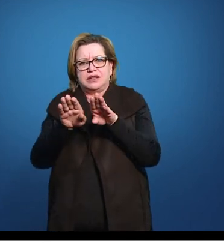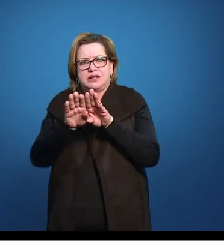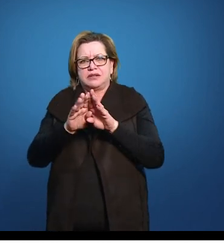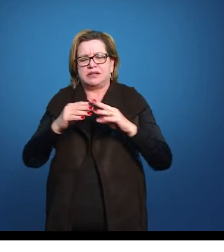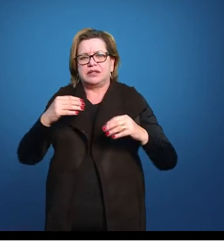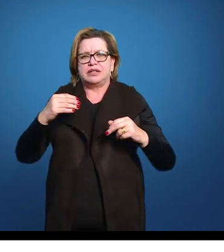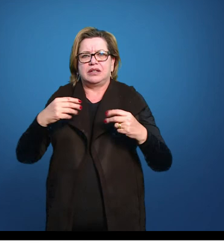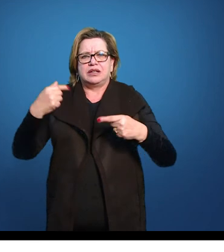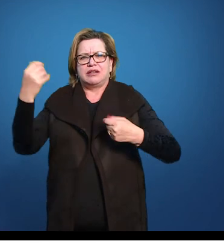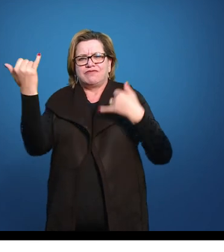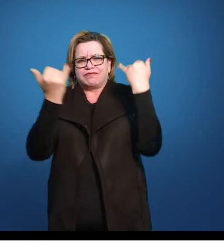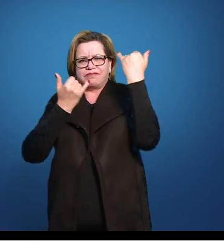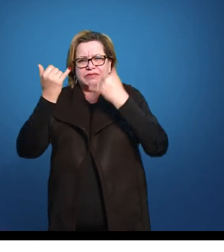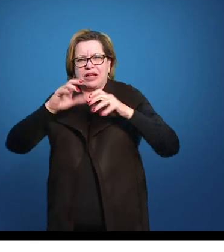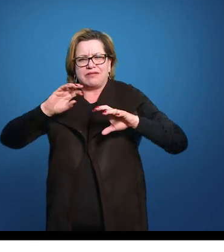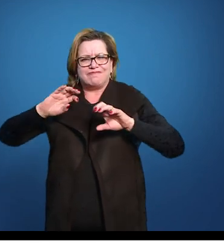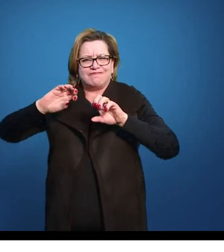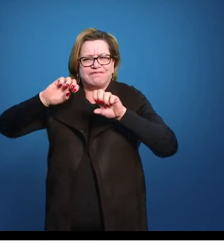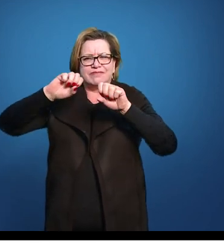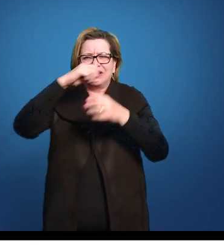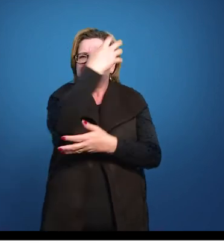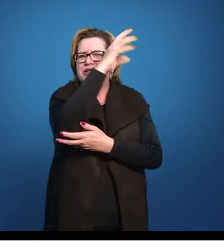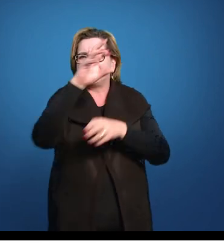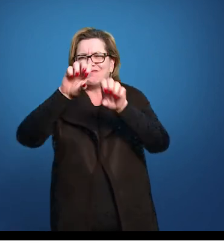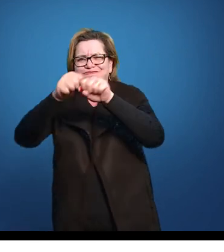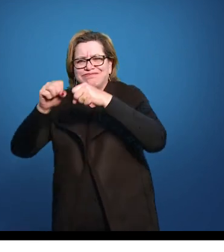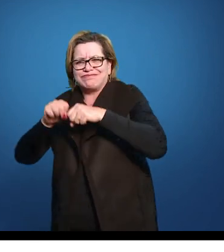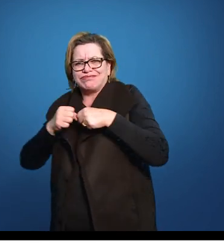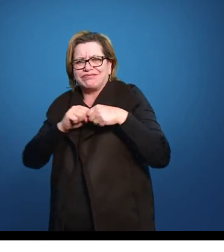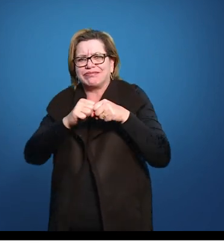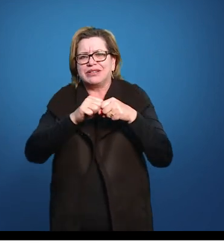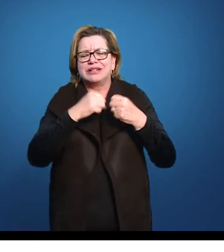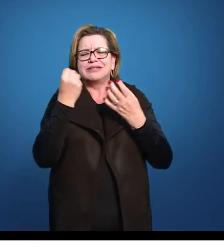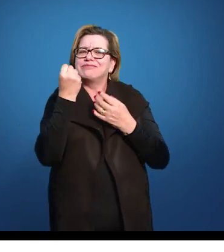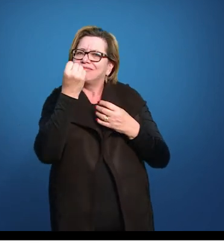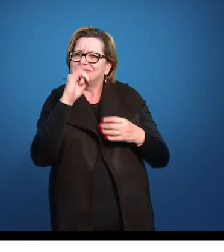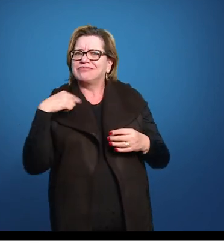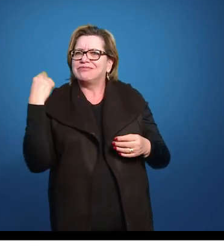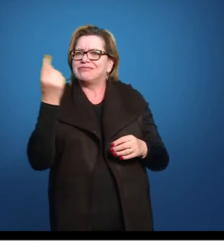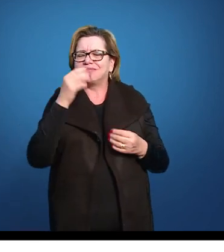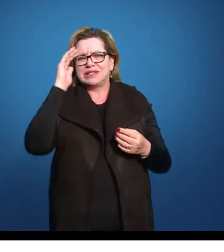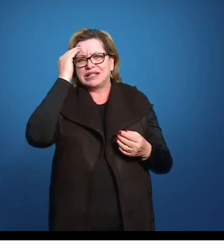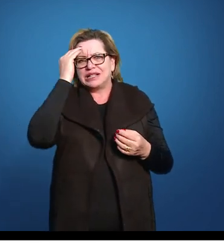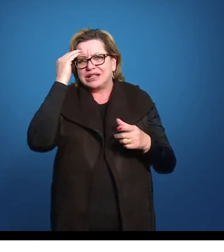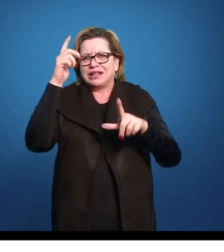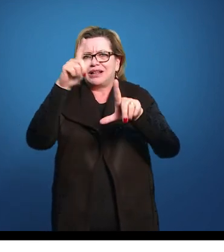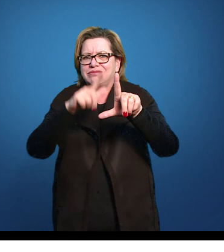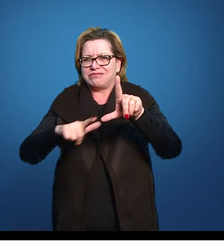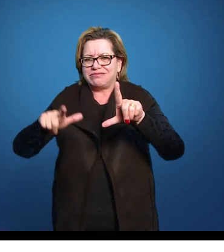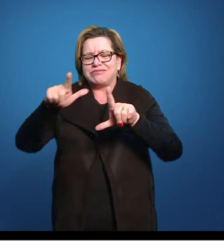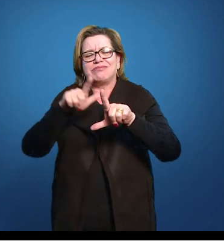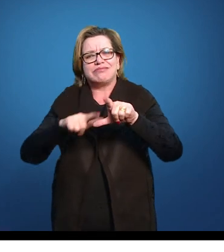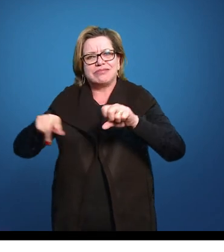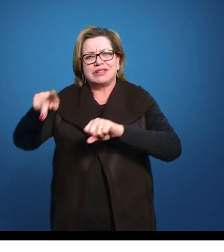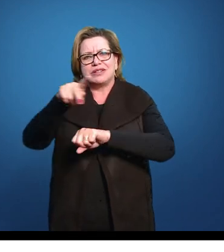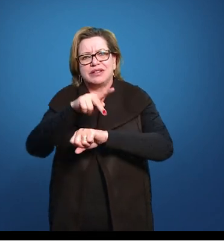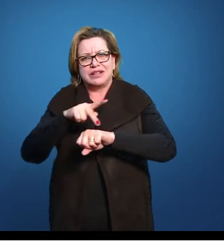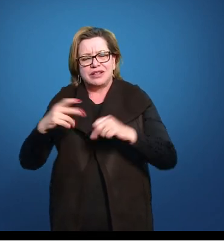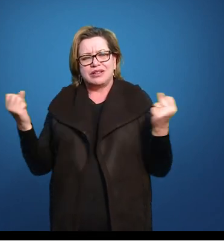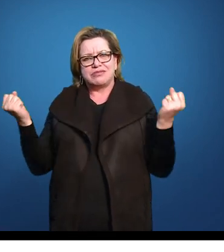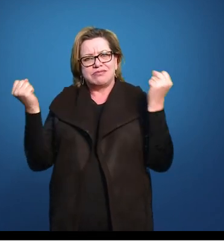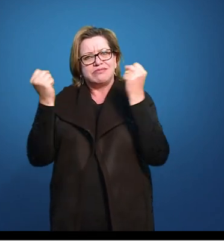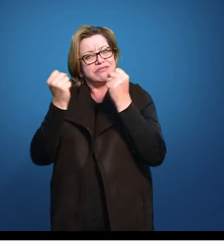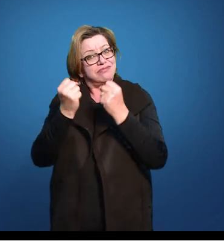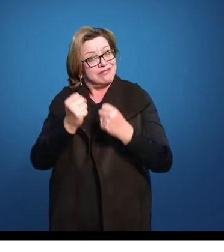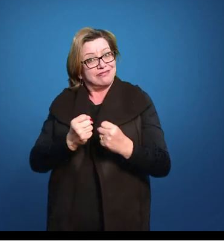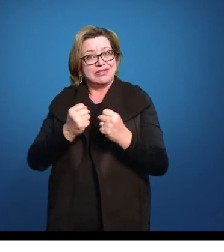ruins em relação a desastres ecológicos. Então, quando a gente entende um pouquinho mais a literatura no nosso país, é possível que a gente